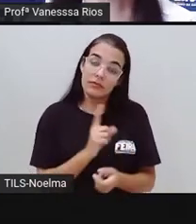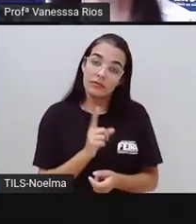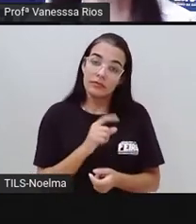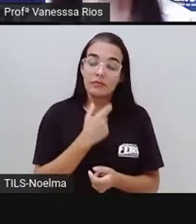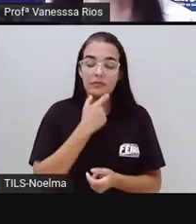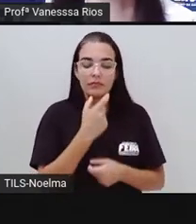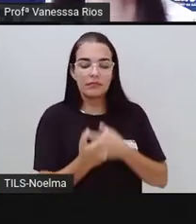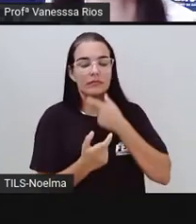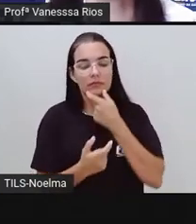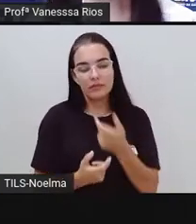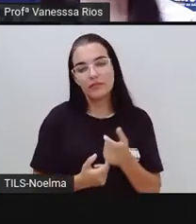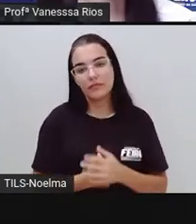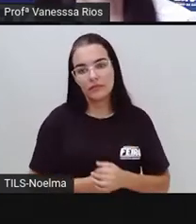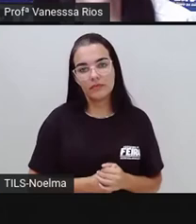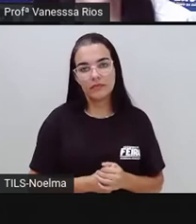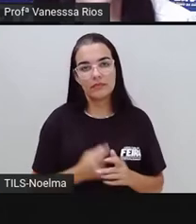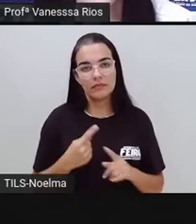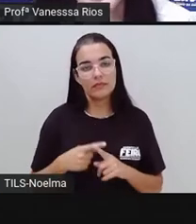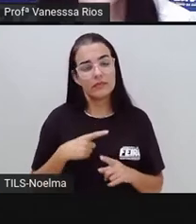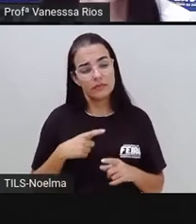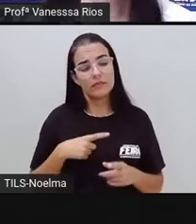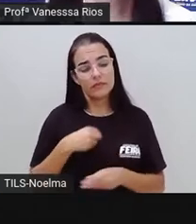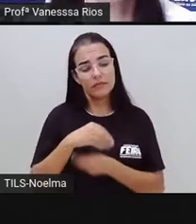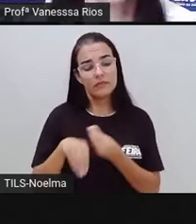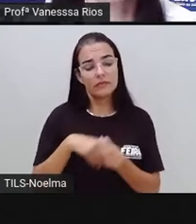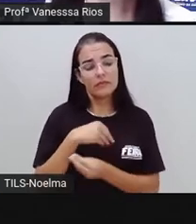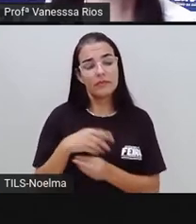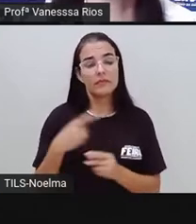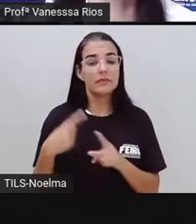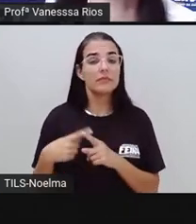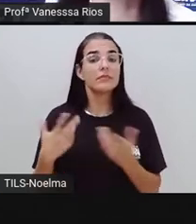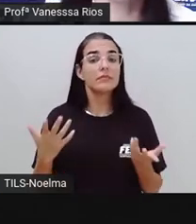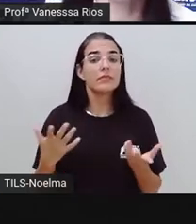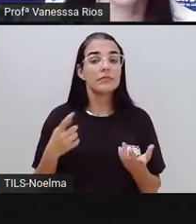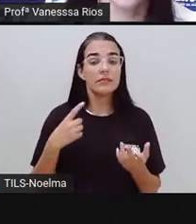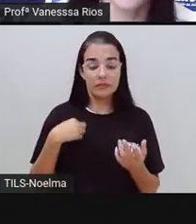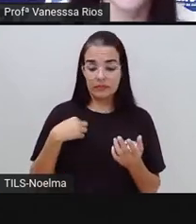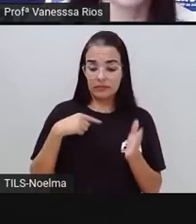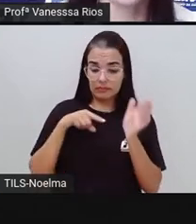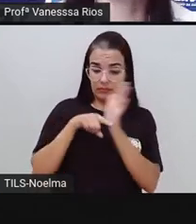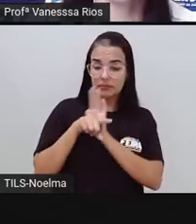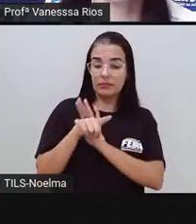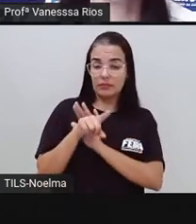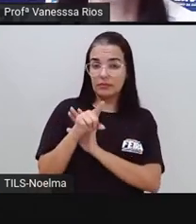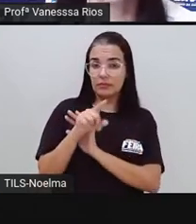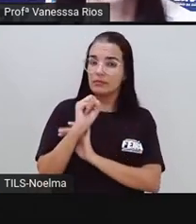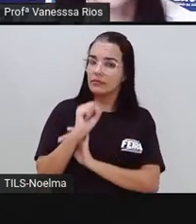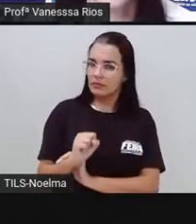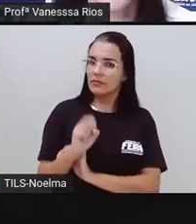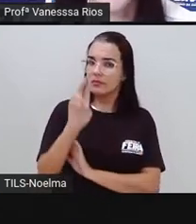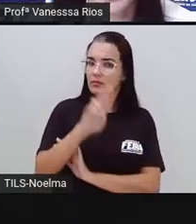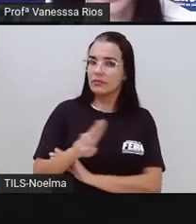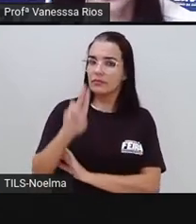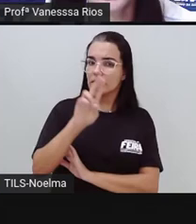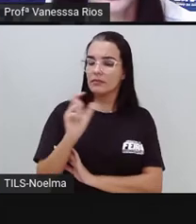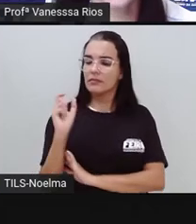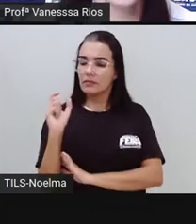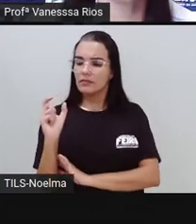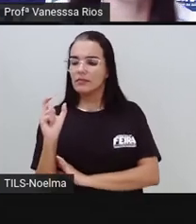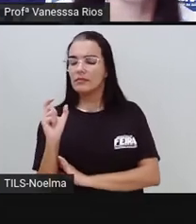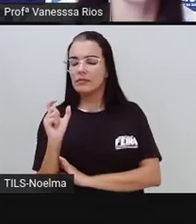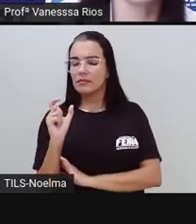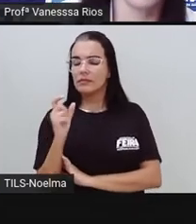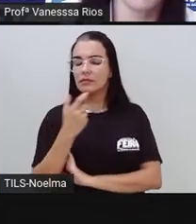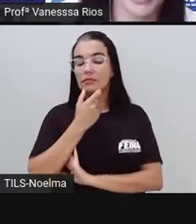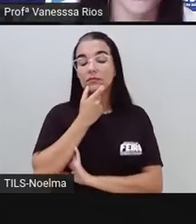existem, né? A possibilidade dessa mistura. Porque a pessoa que está entrevistando até pode utilizar em suas perguntas,